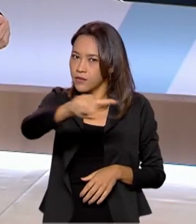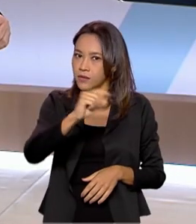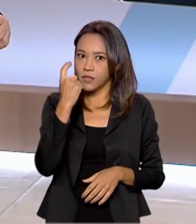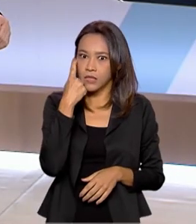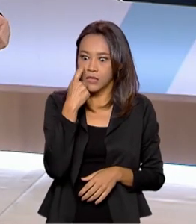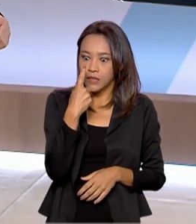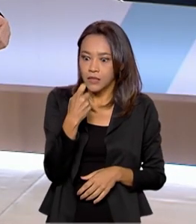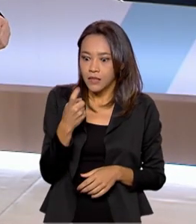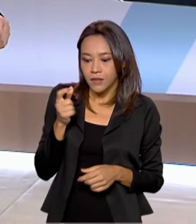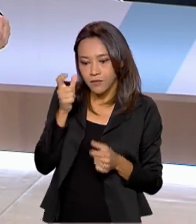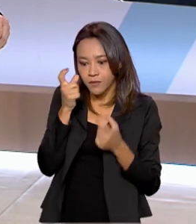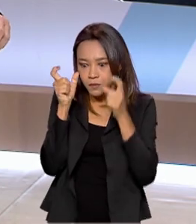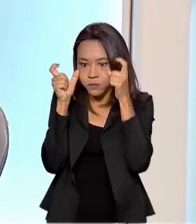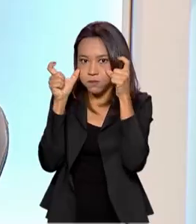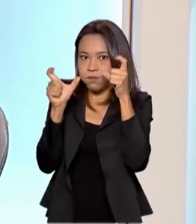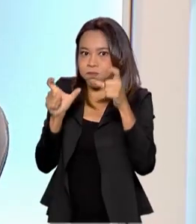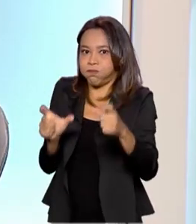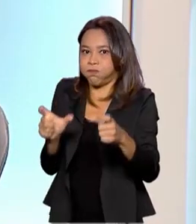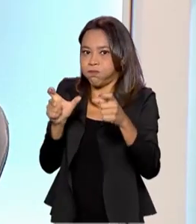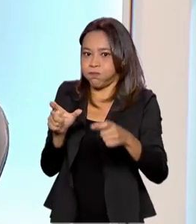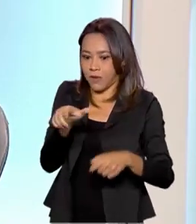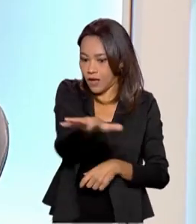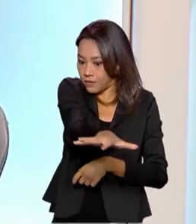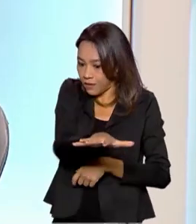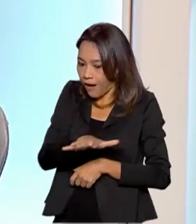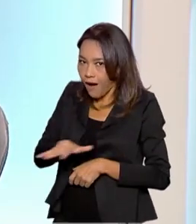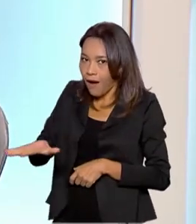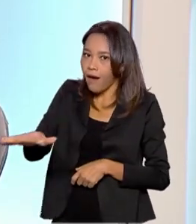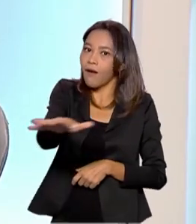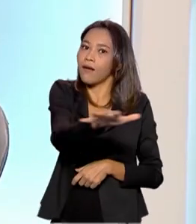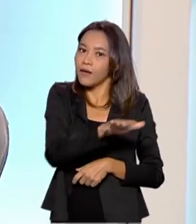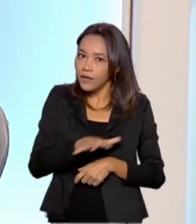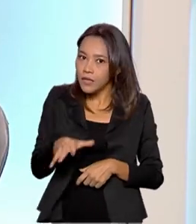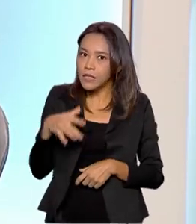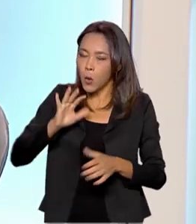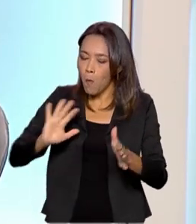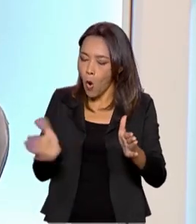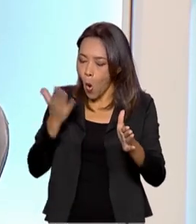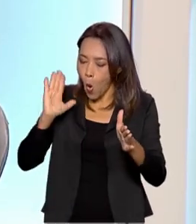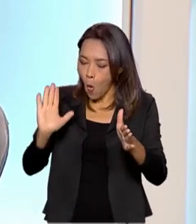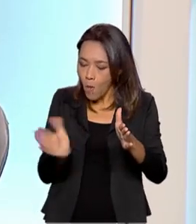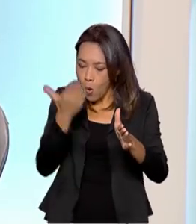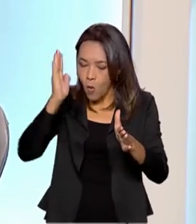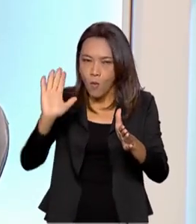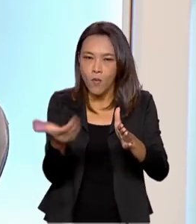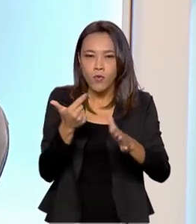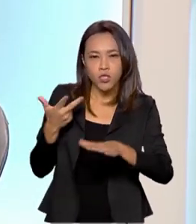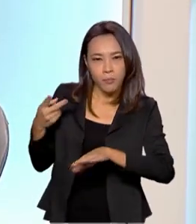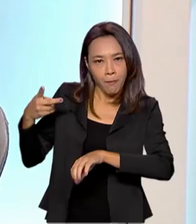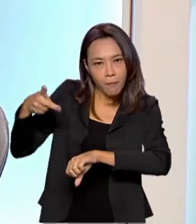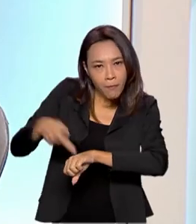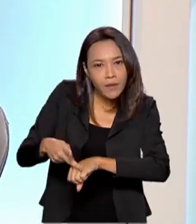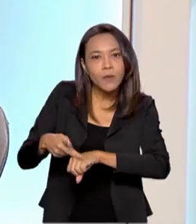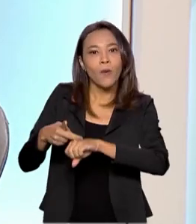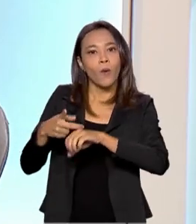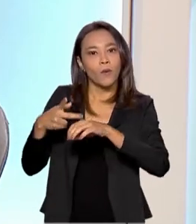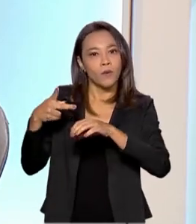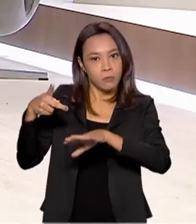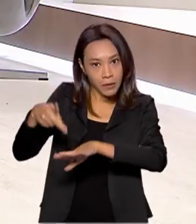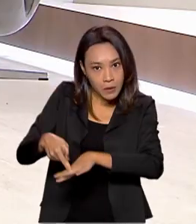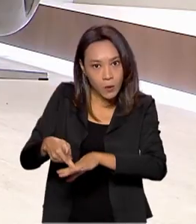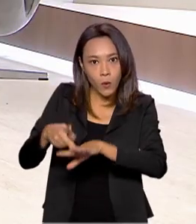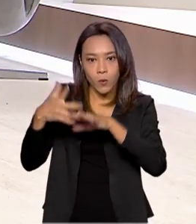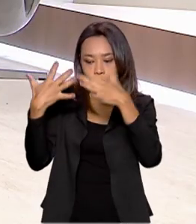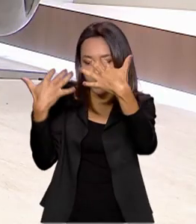porque são áreas que já estão em produção e que têm uma grande produção de petróleo. Então, sem dúvida, nós